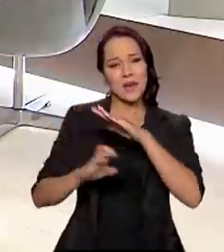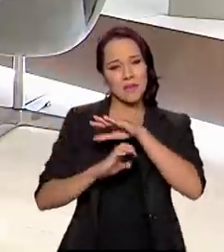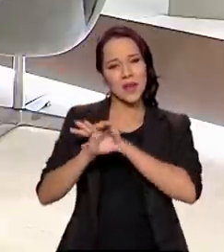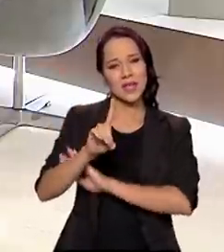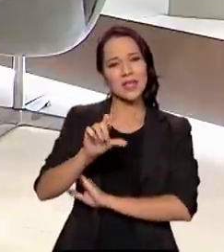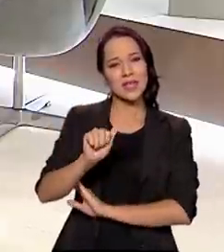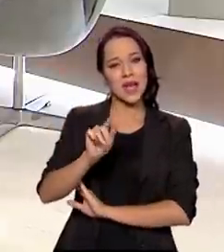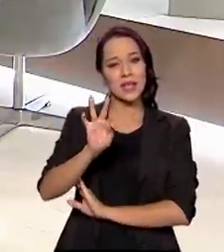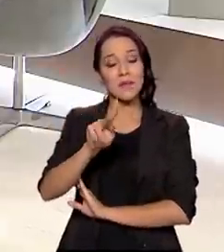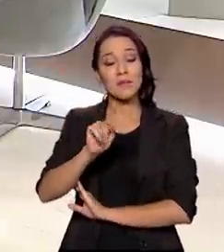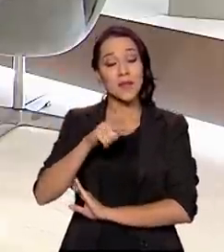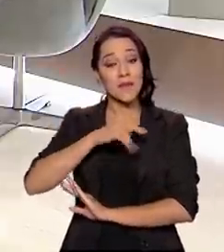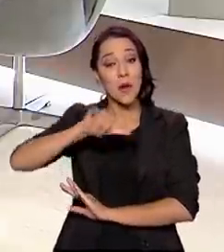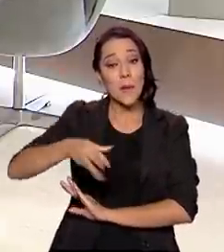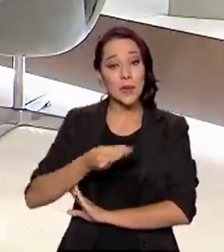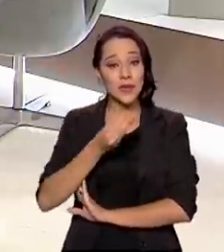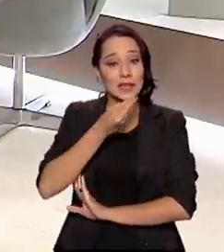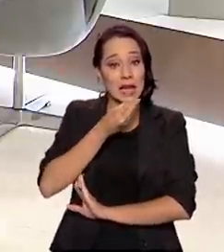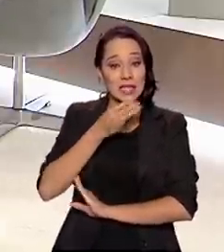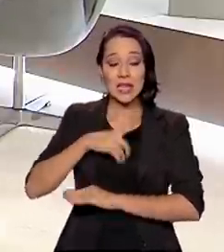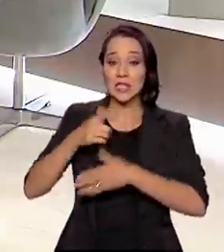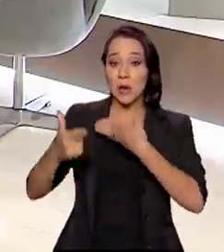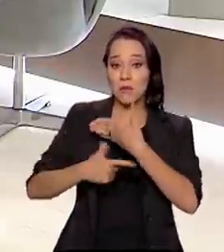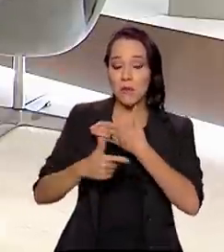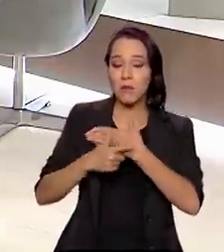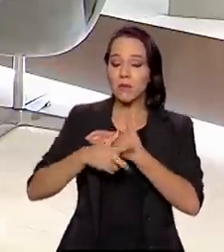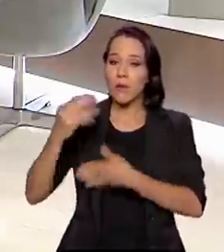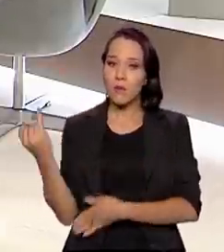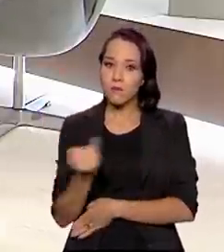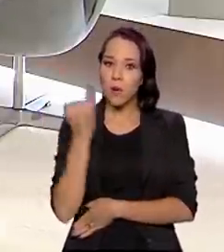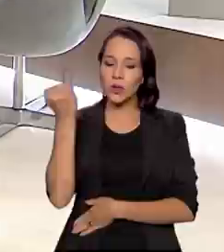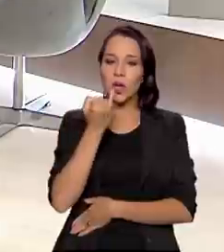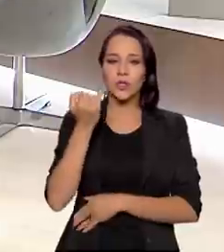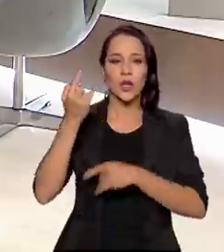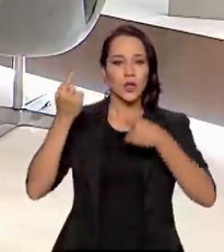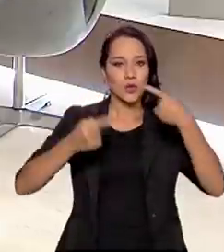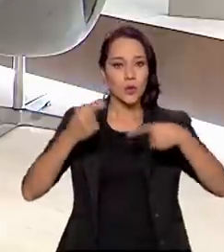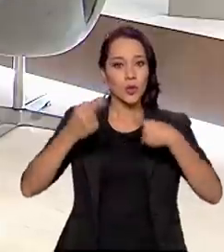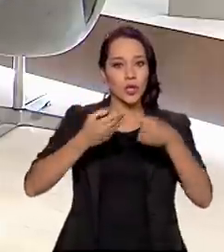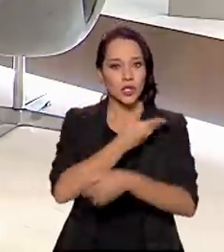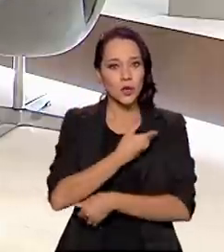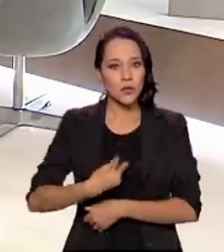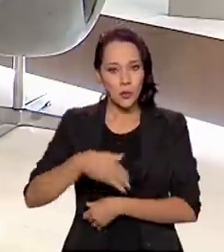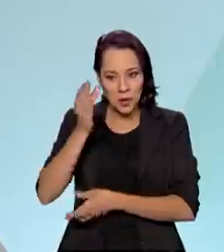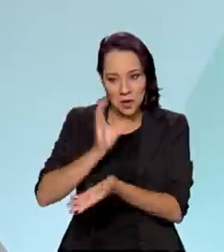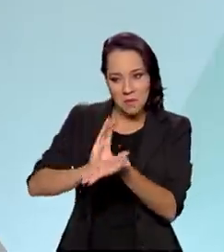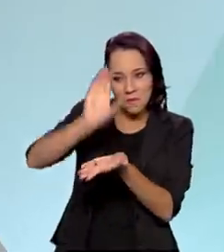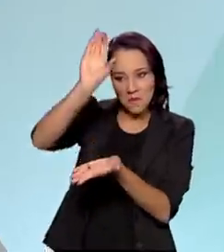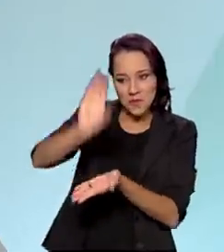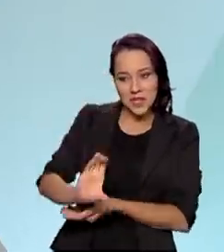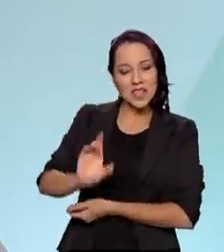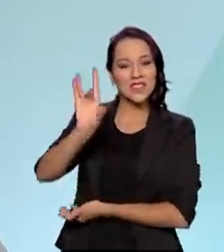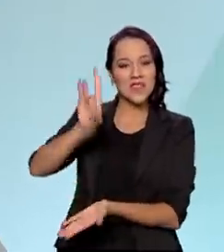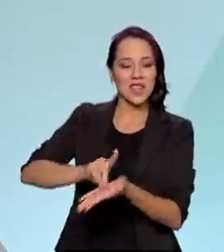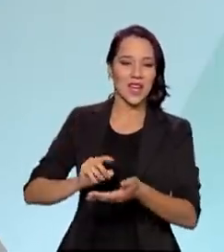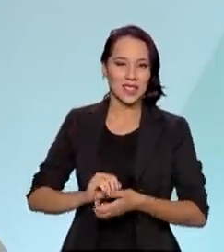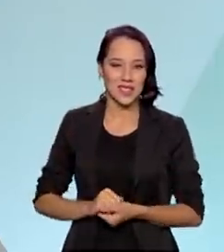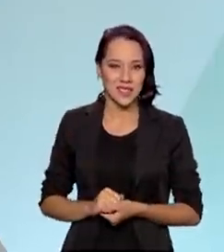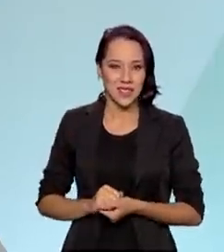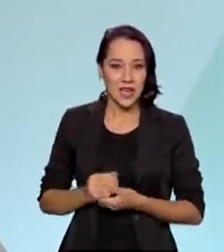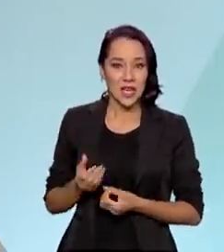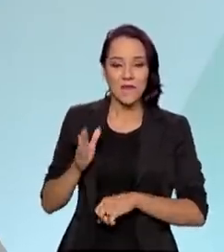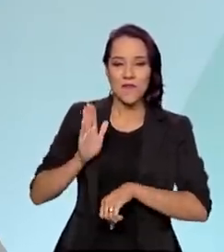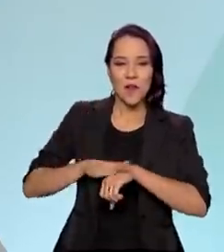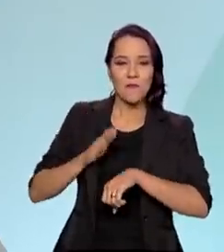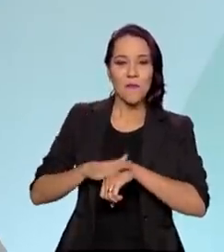teve a oportunidade de ter um papel relevante em uma política pública que realmente chegou no cidadão, que entregou, foi